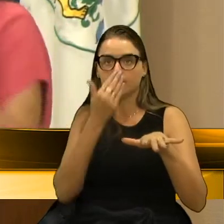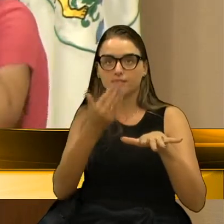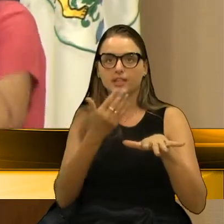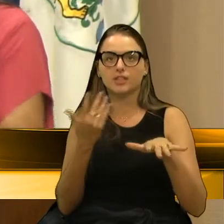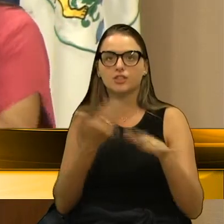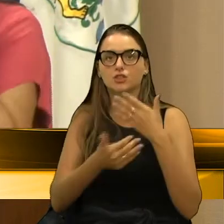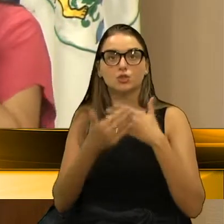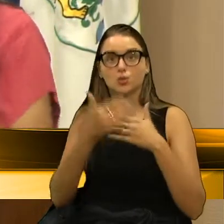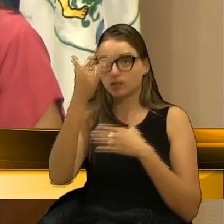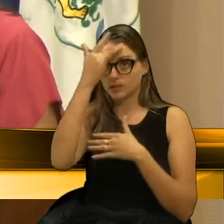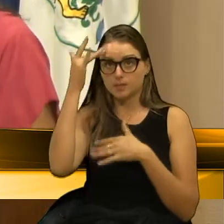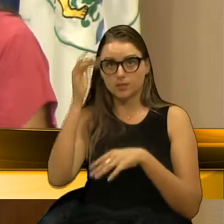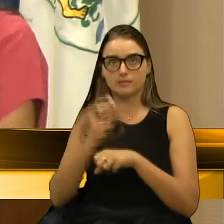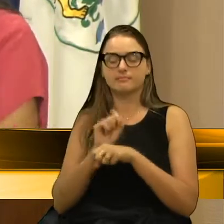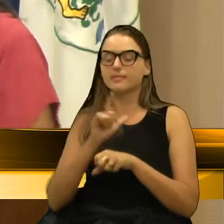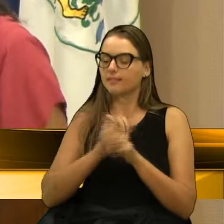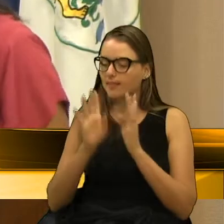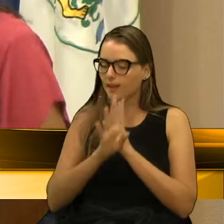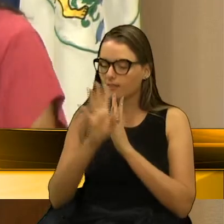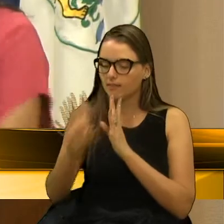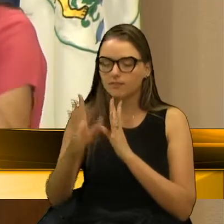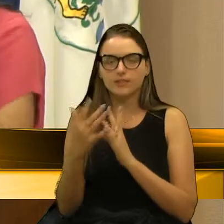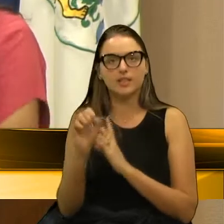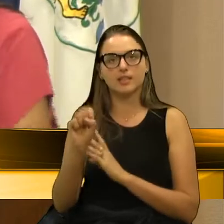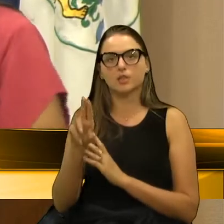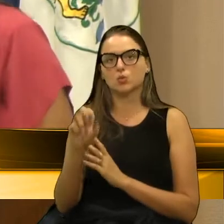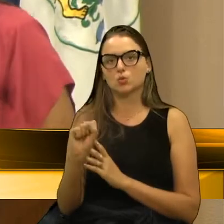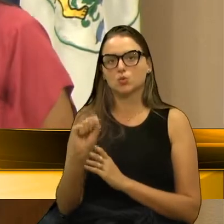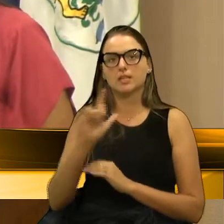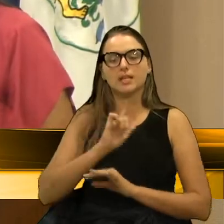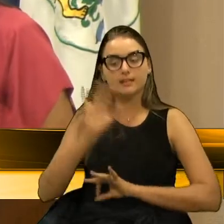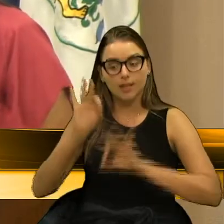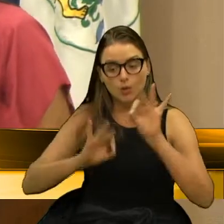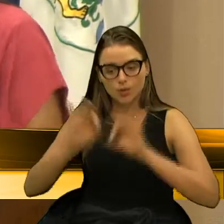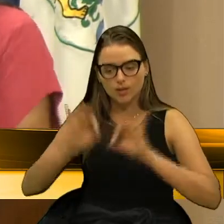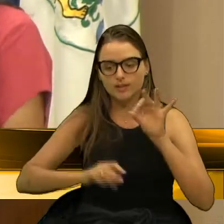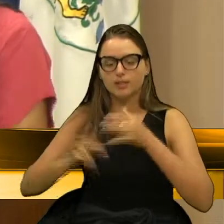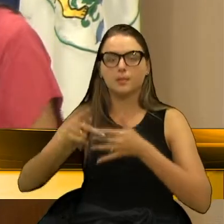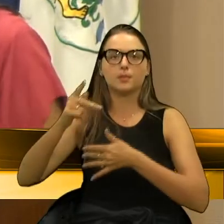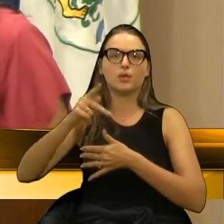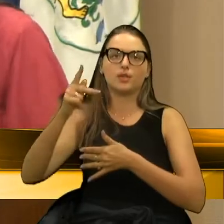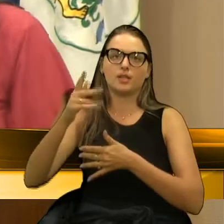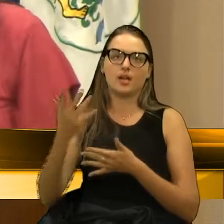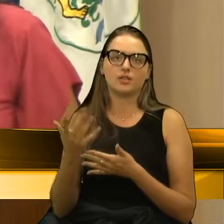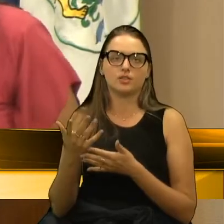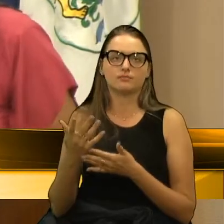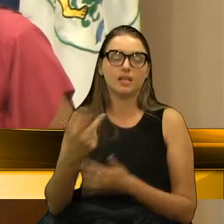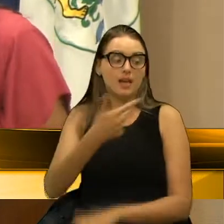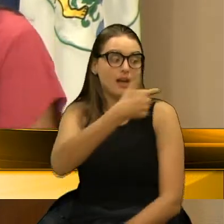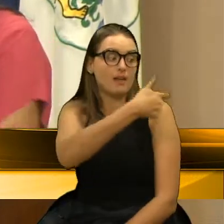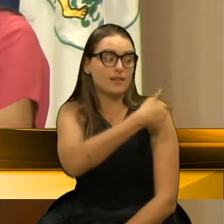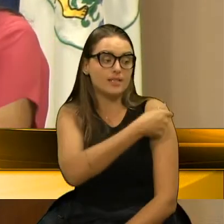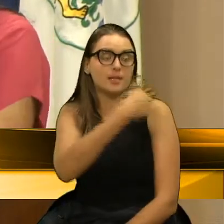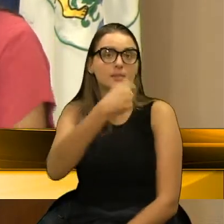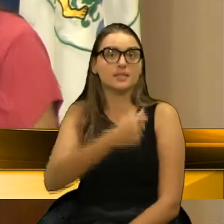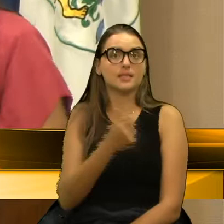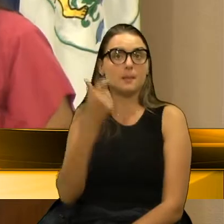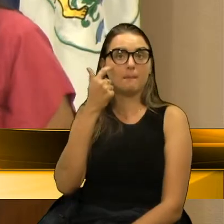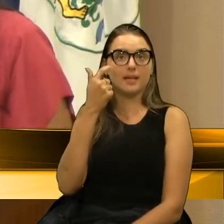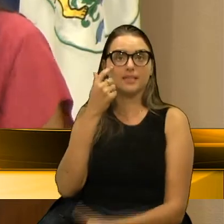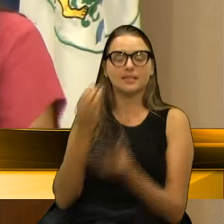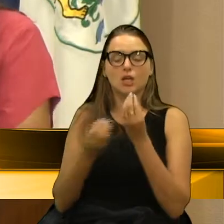Porque existe uma fila do SUS organizada com prioridade. A vacinação tem que ser pensada como algo